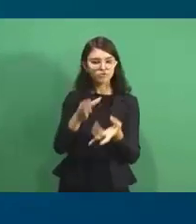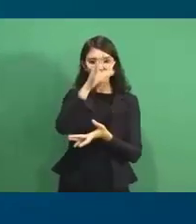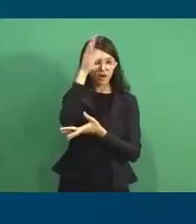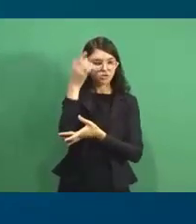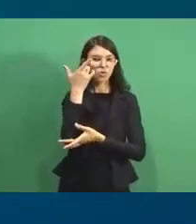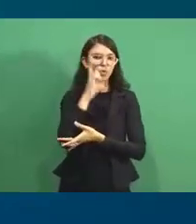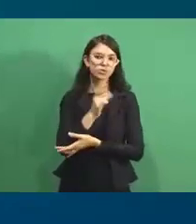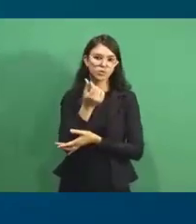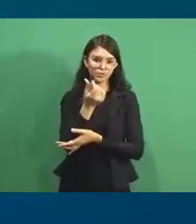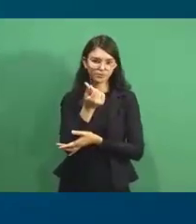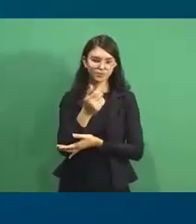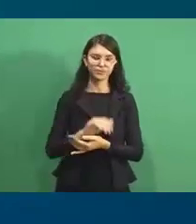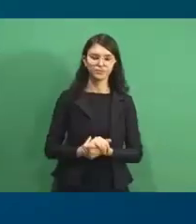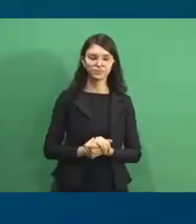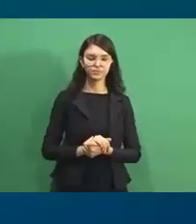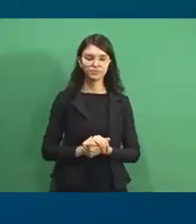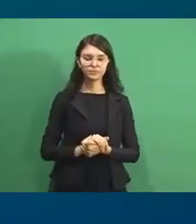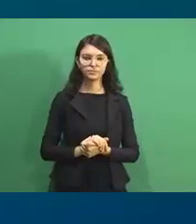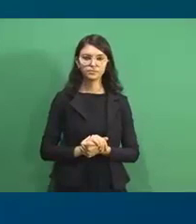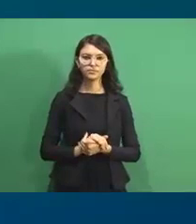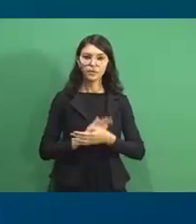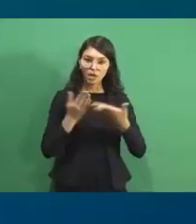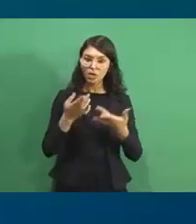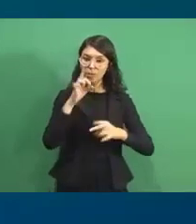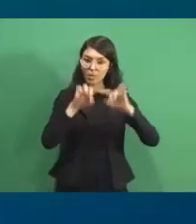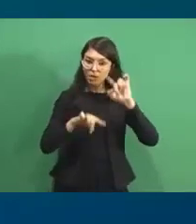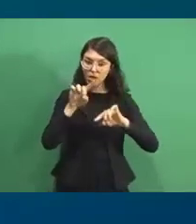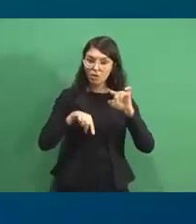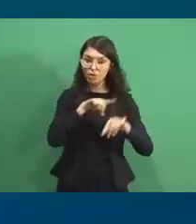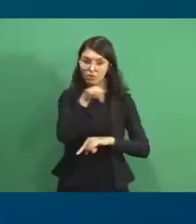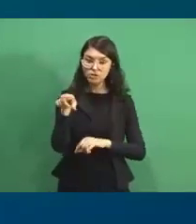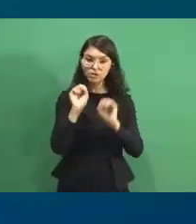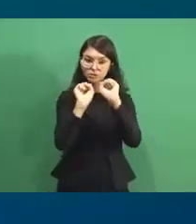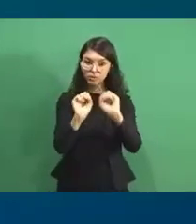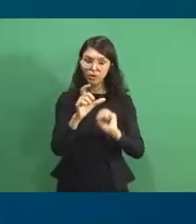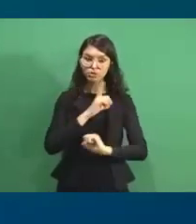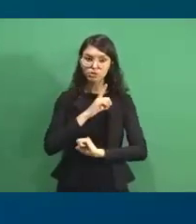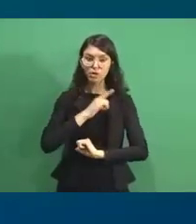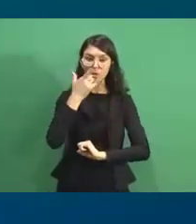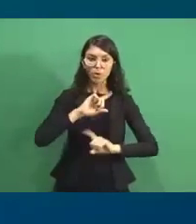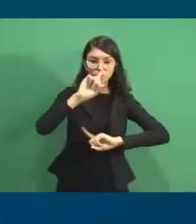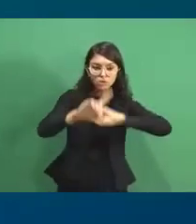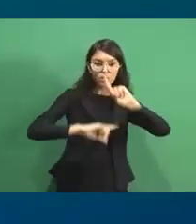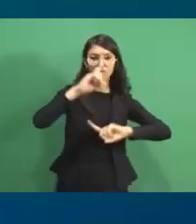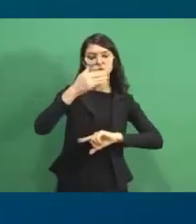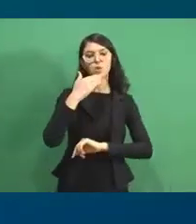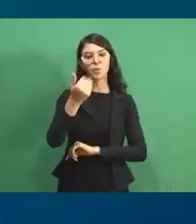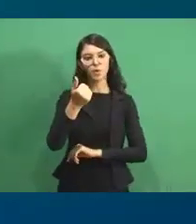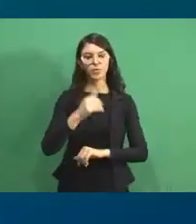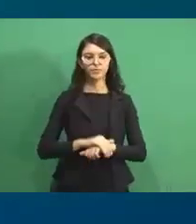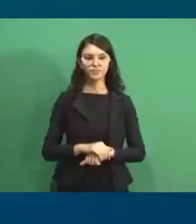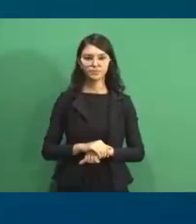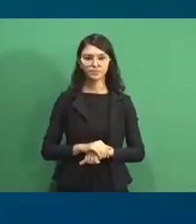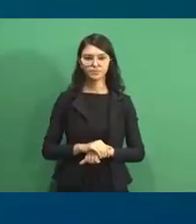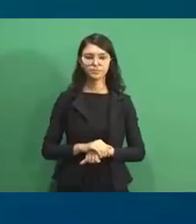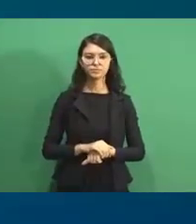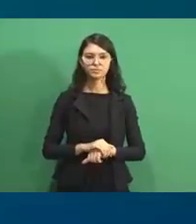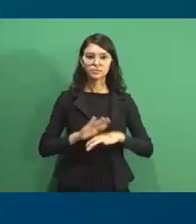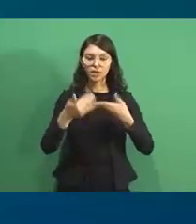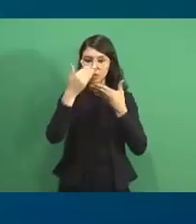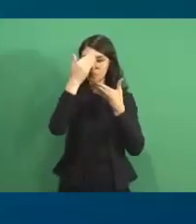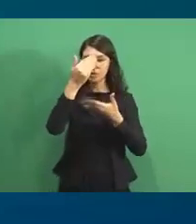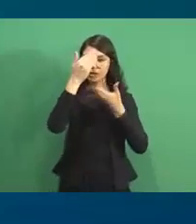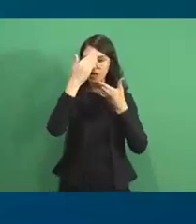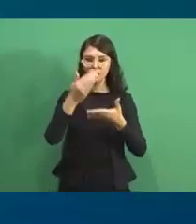spread. Então, é, inclusive, um insumo que vocês podem ter para estar tendo uma evolução no modelo de negócio de vocês. Muito